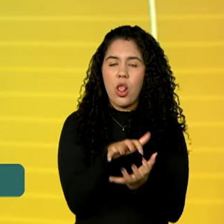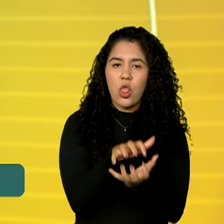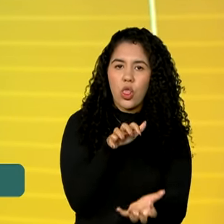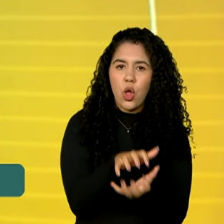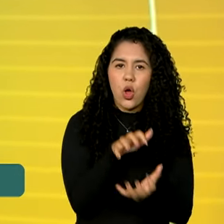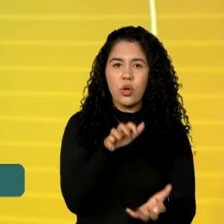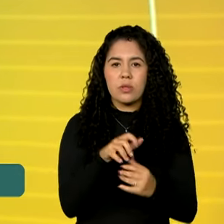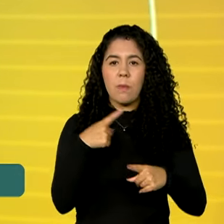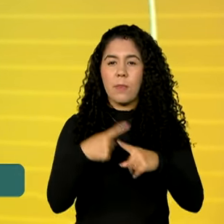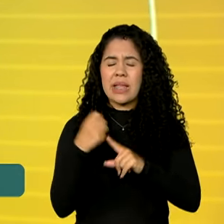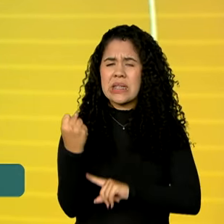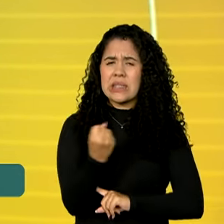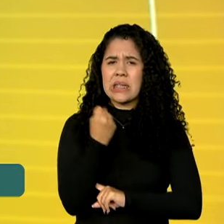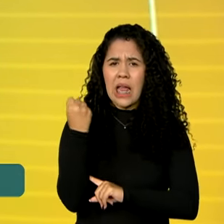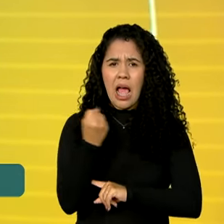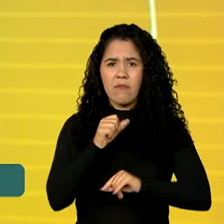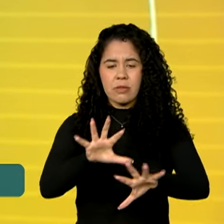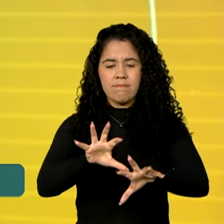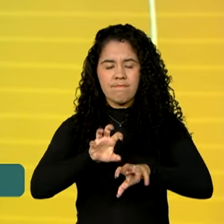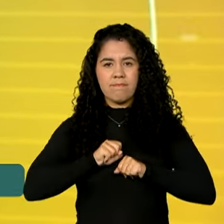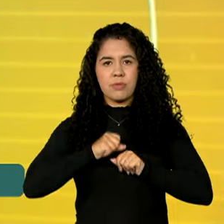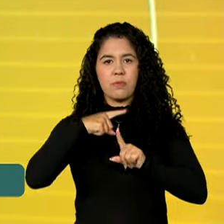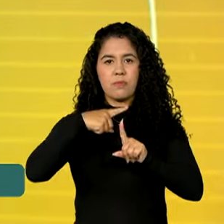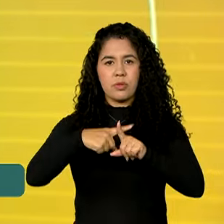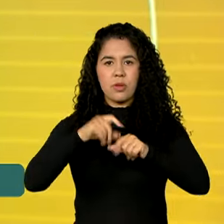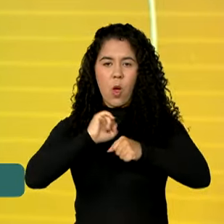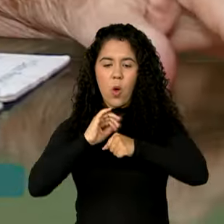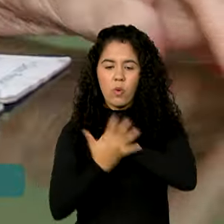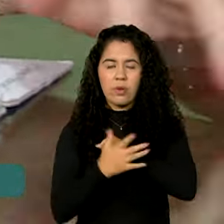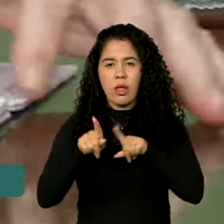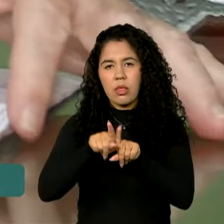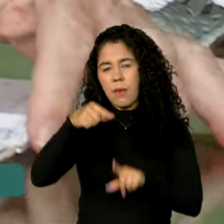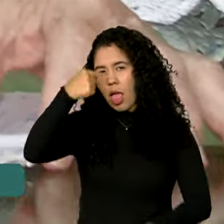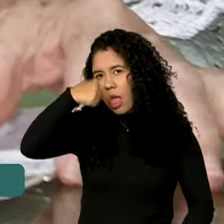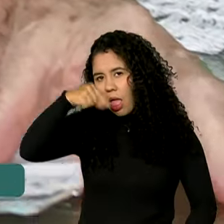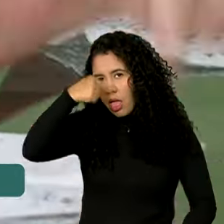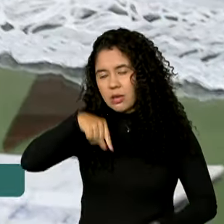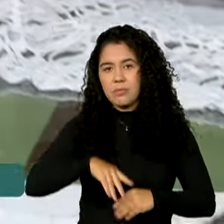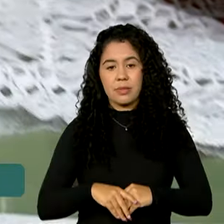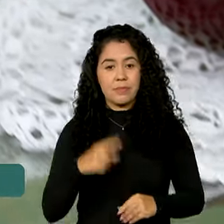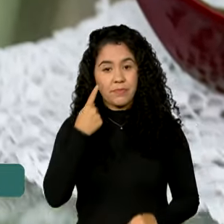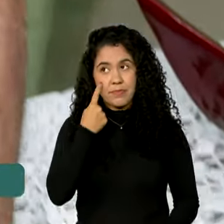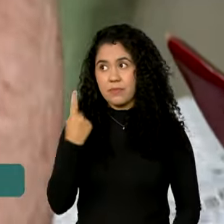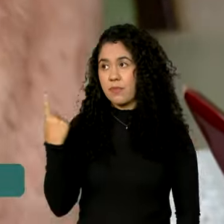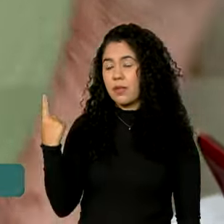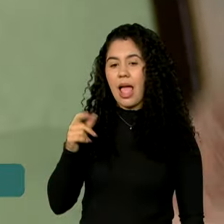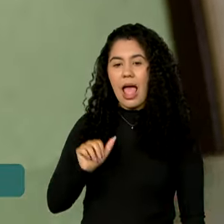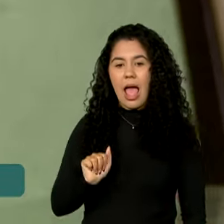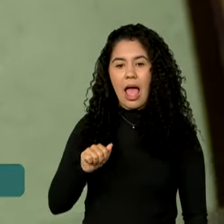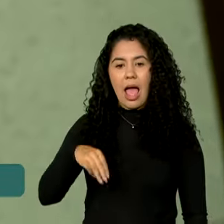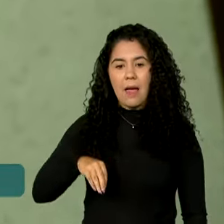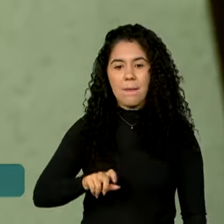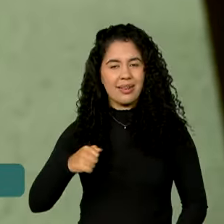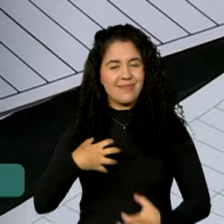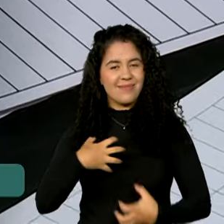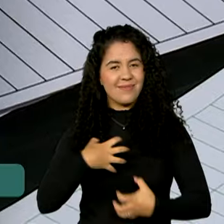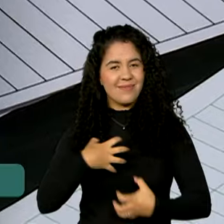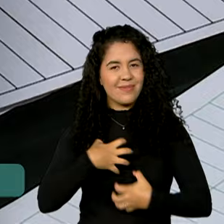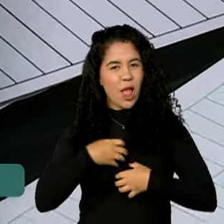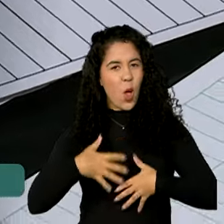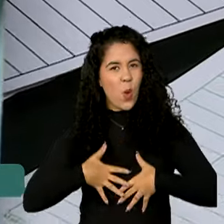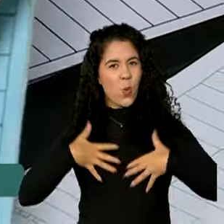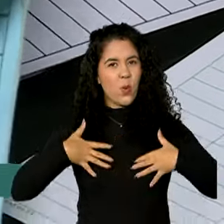por agravamentos de casos de covid e gripes. Dona Amélia mostra com orgulho o cartão de vacina.